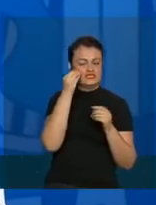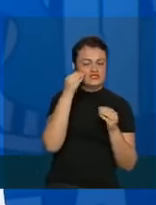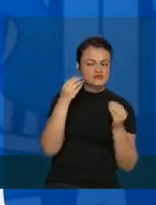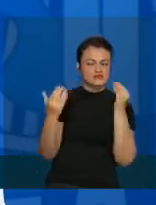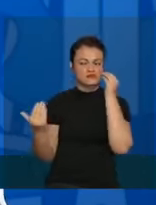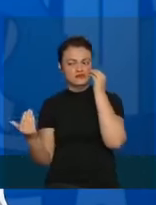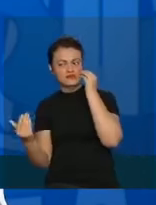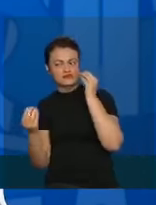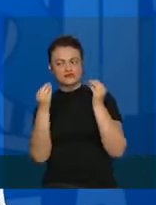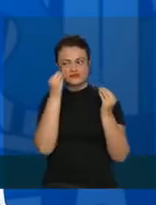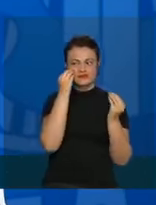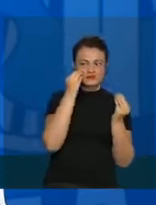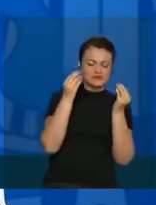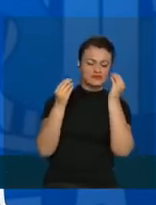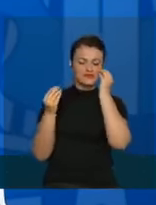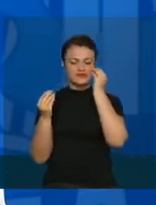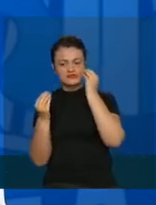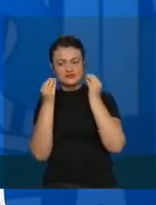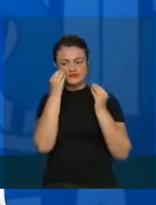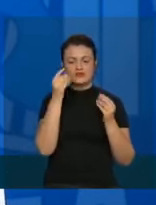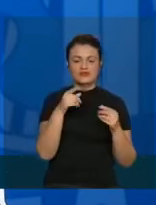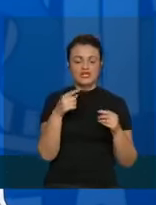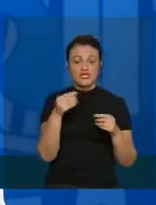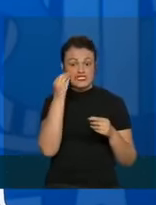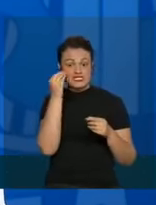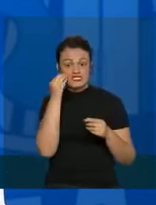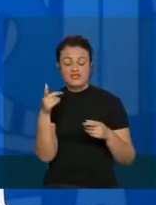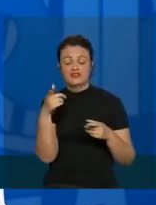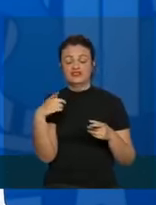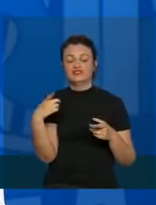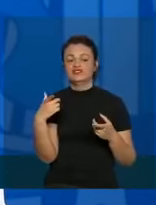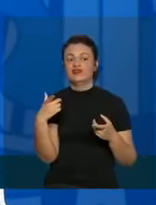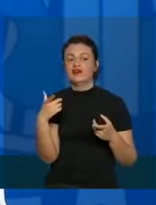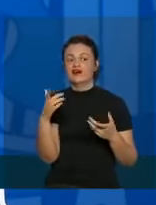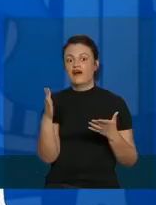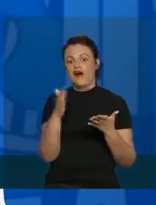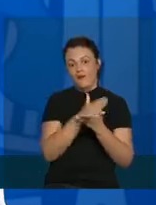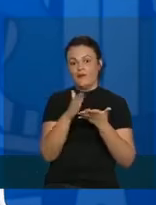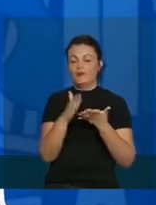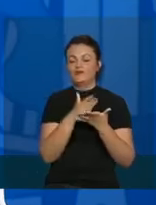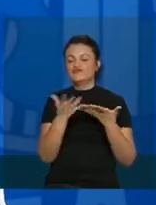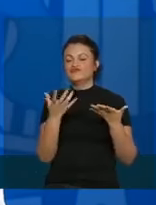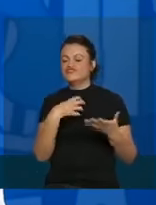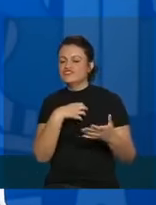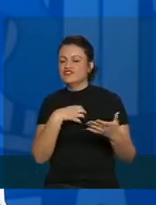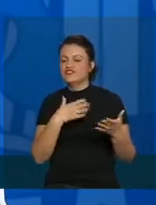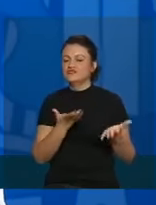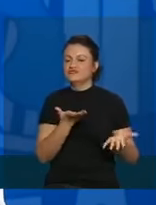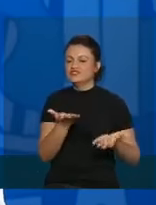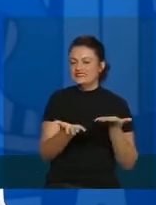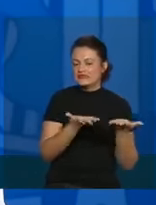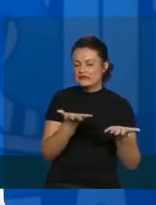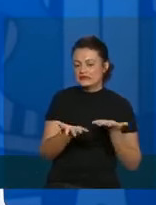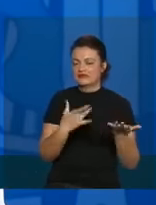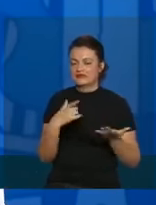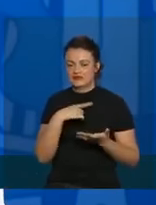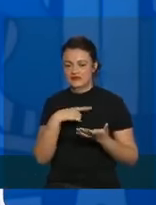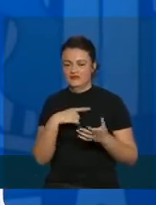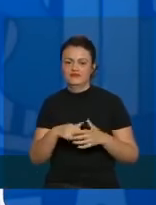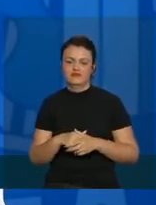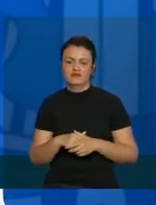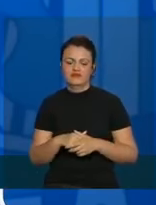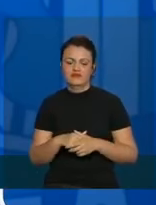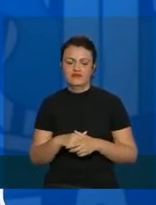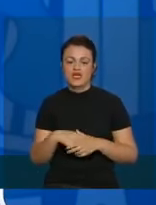outro. Nesse teste, a gente tem algumas maneiras de andar. Isso não vai